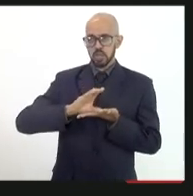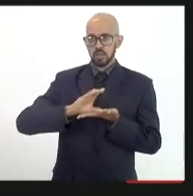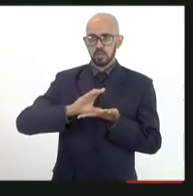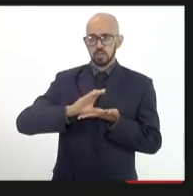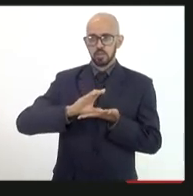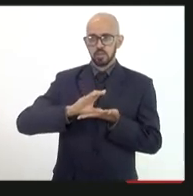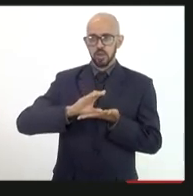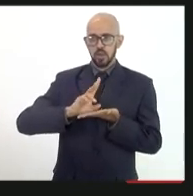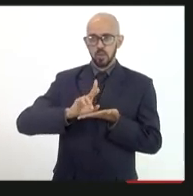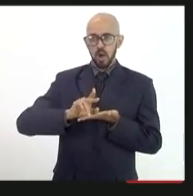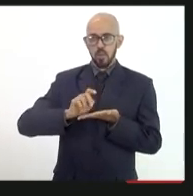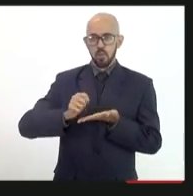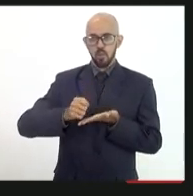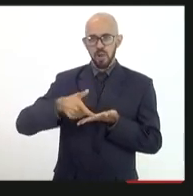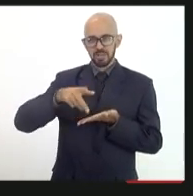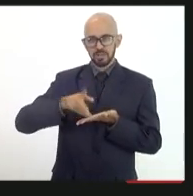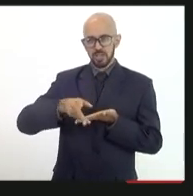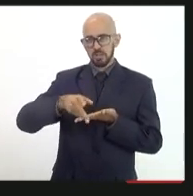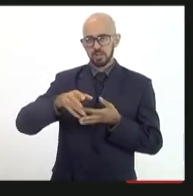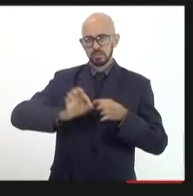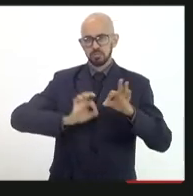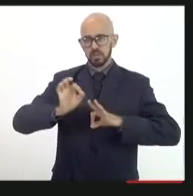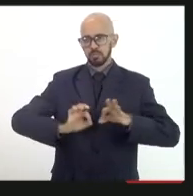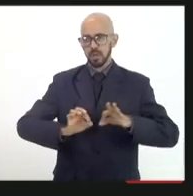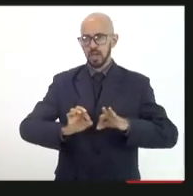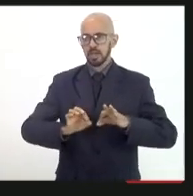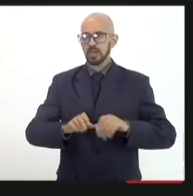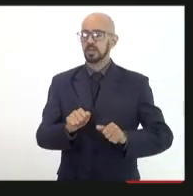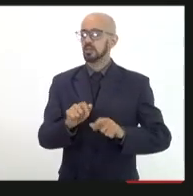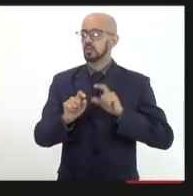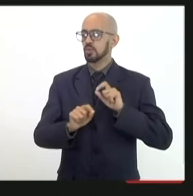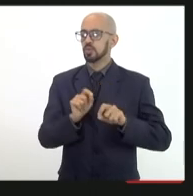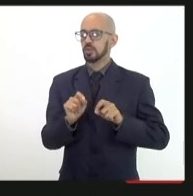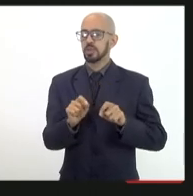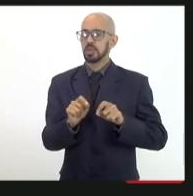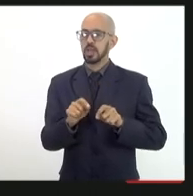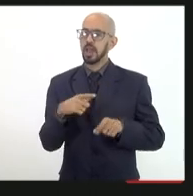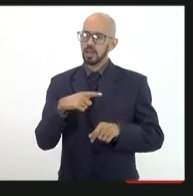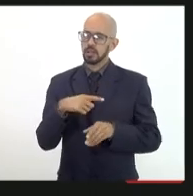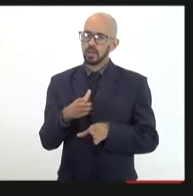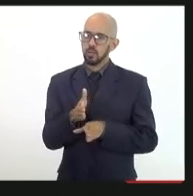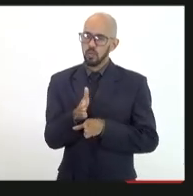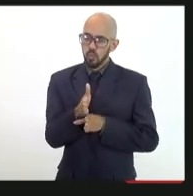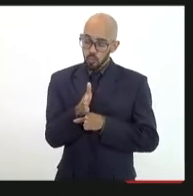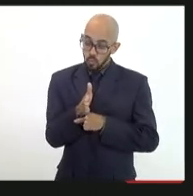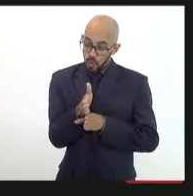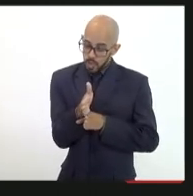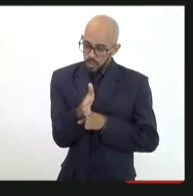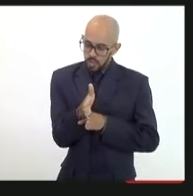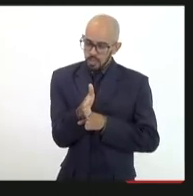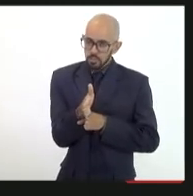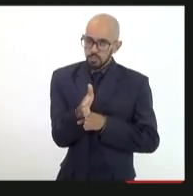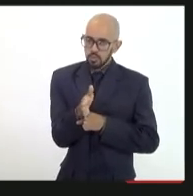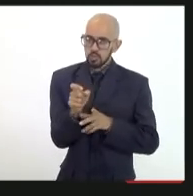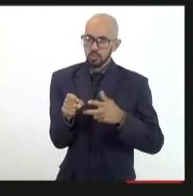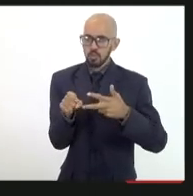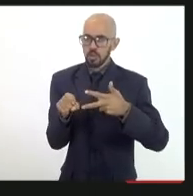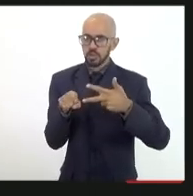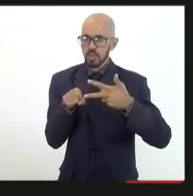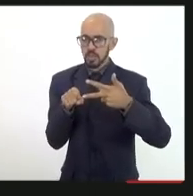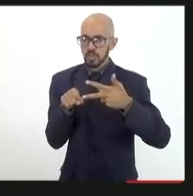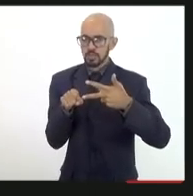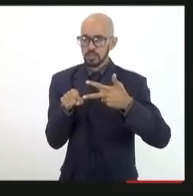sempre a gente prepara aí com um equilíbrio entre o poder executivo e outras